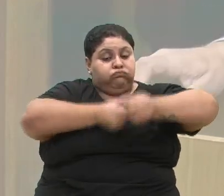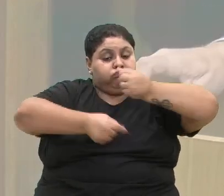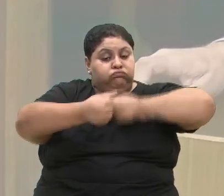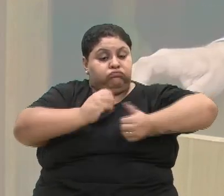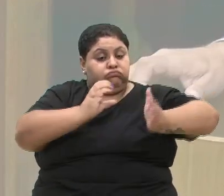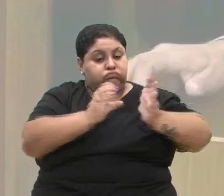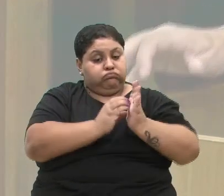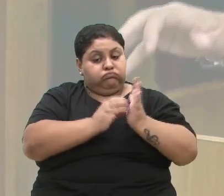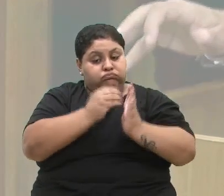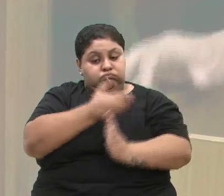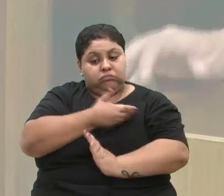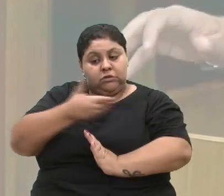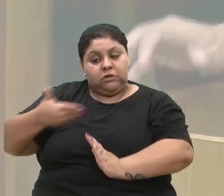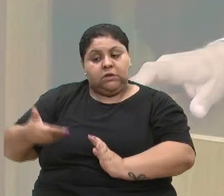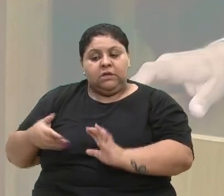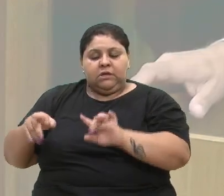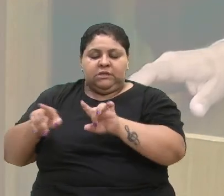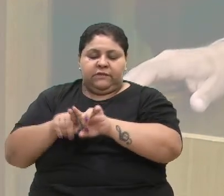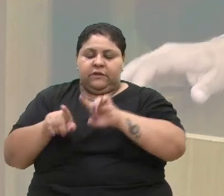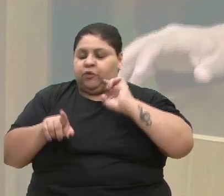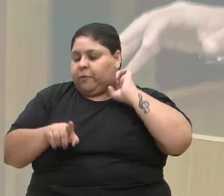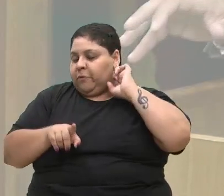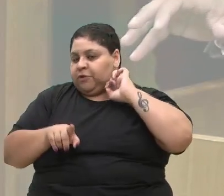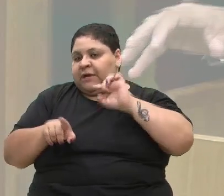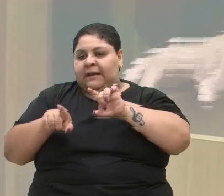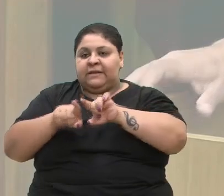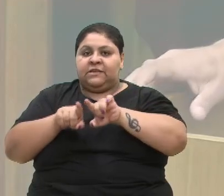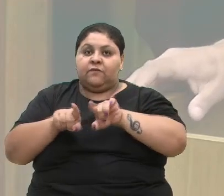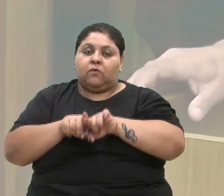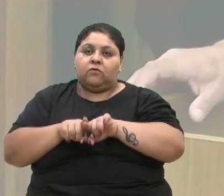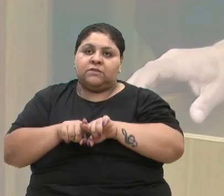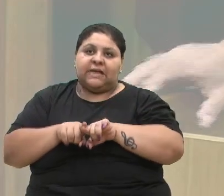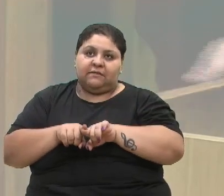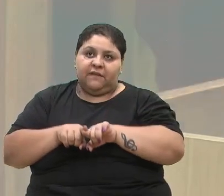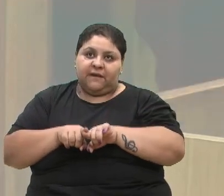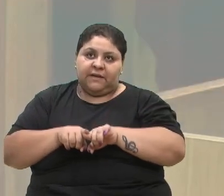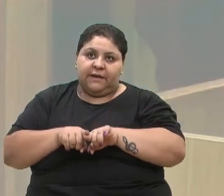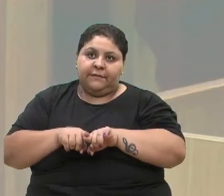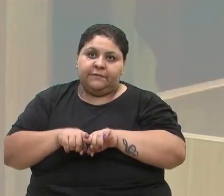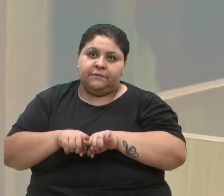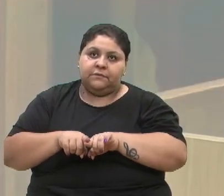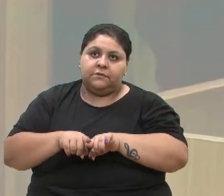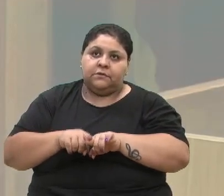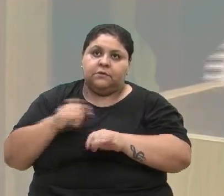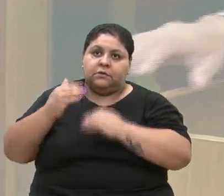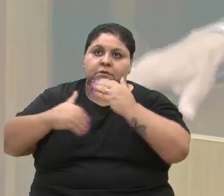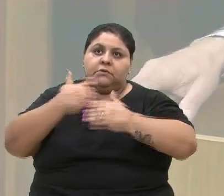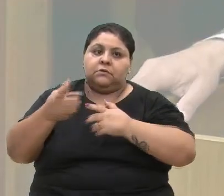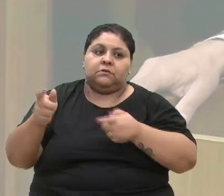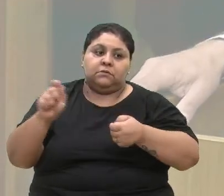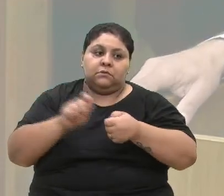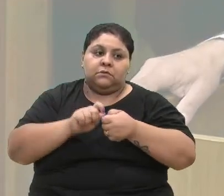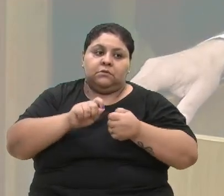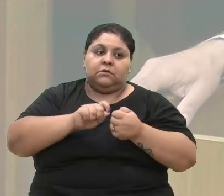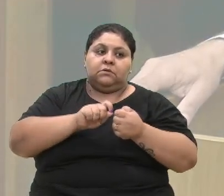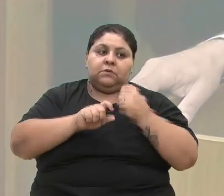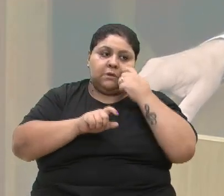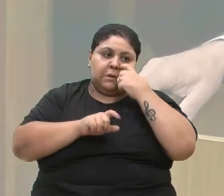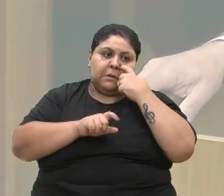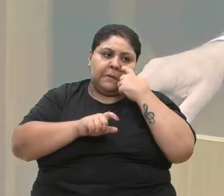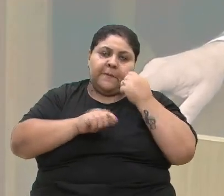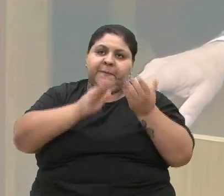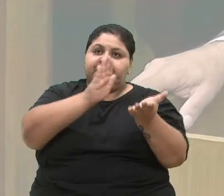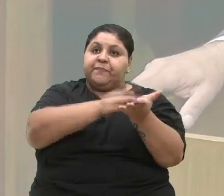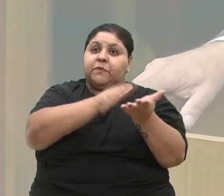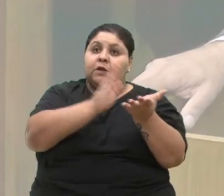públicos de carreira que fazem o primeiro atendimento e o agendamento. Quando vamos matricular nas escolas nossos